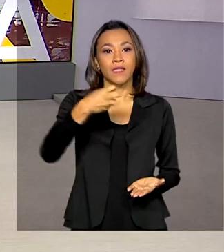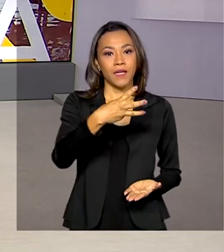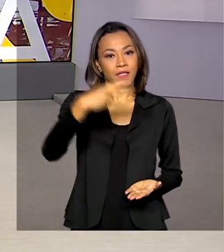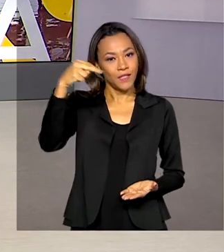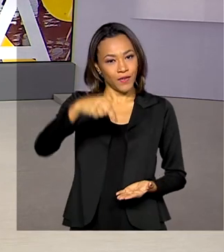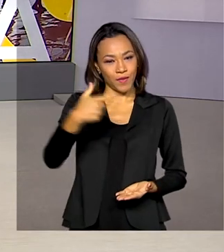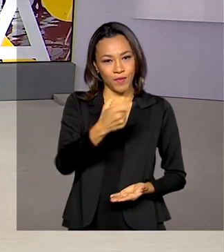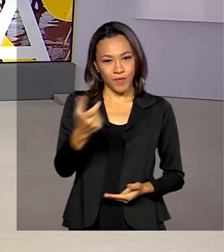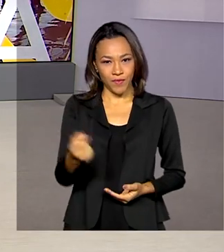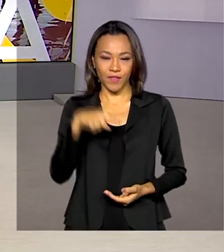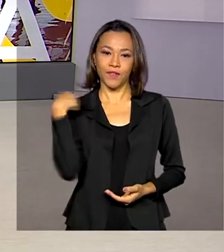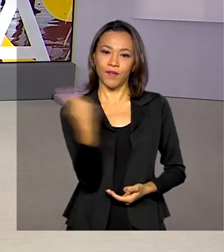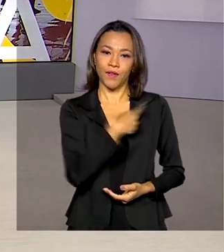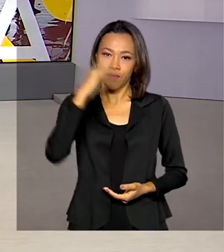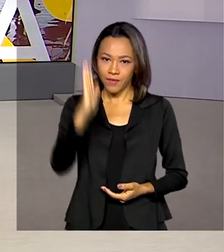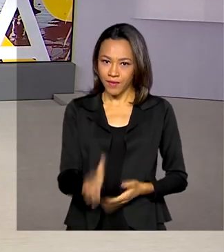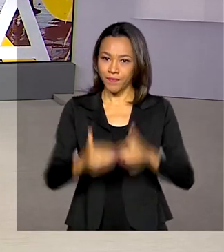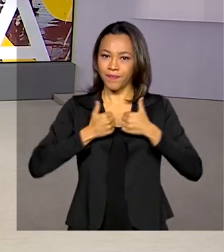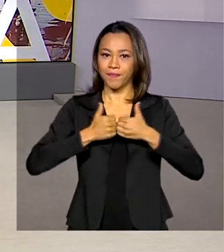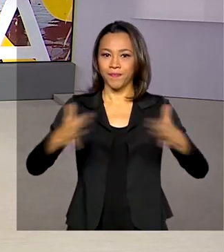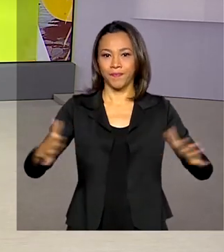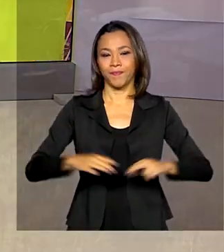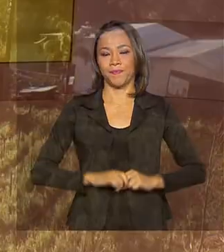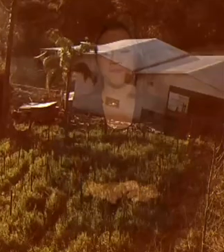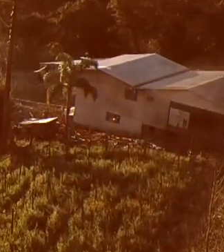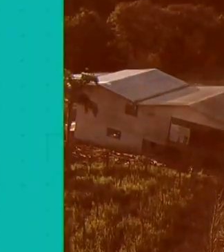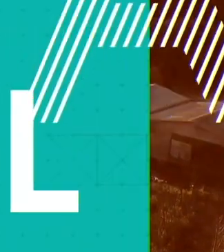2020. O Brasil em Dia já está no ar.